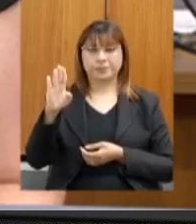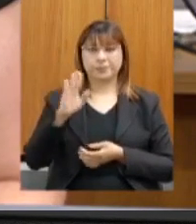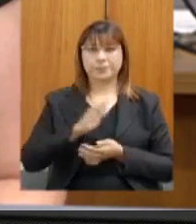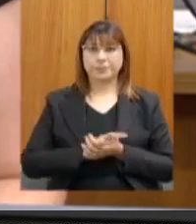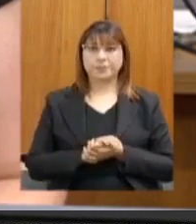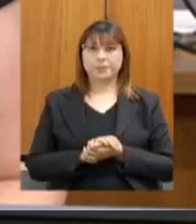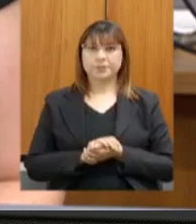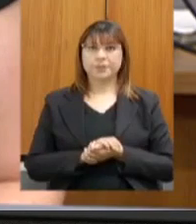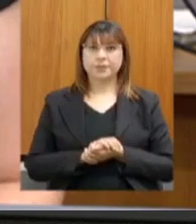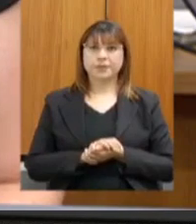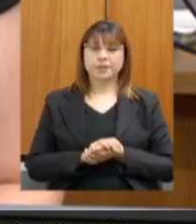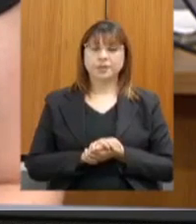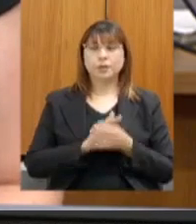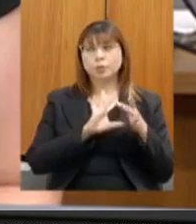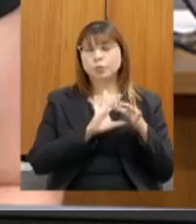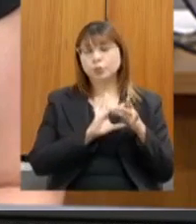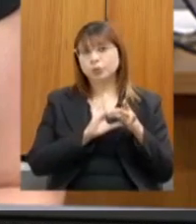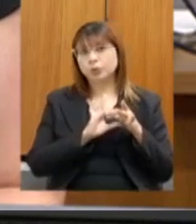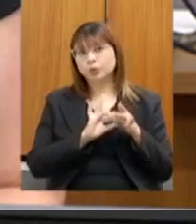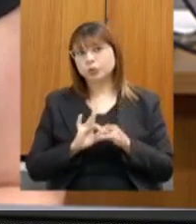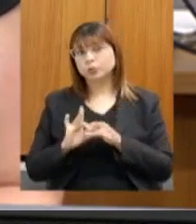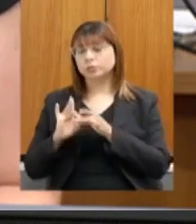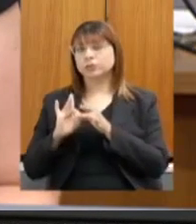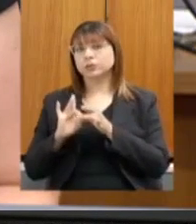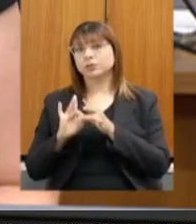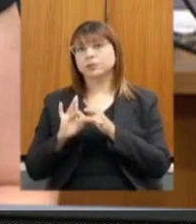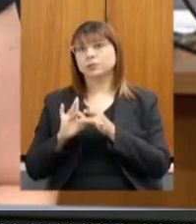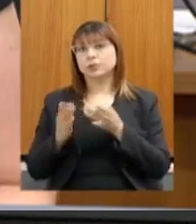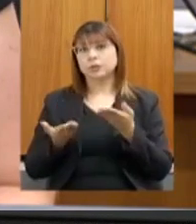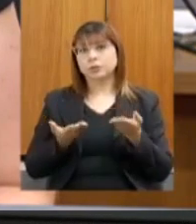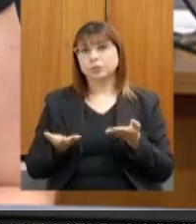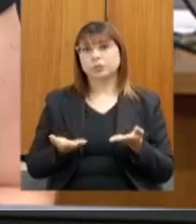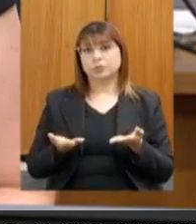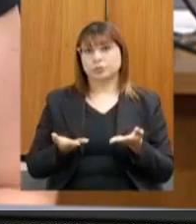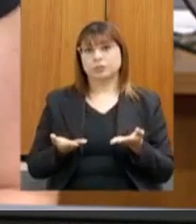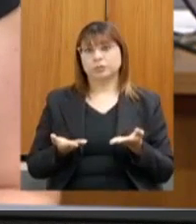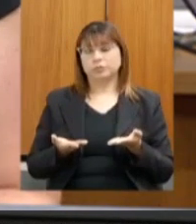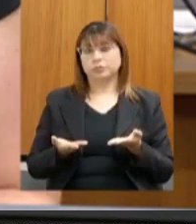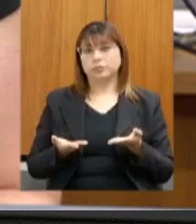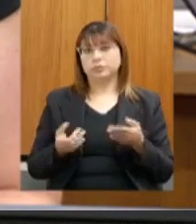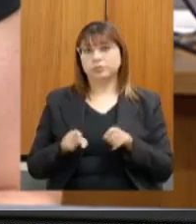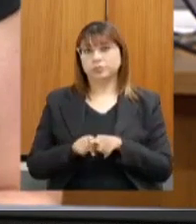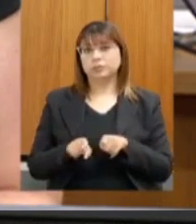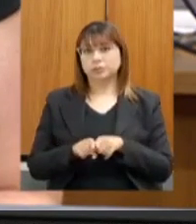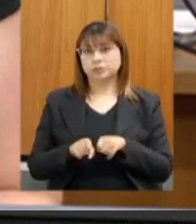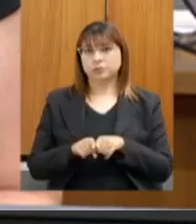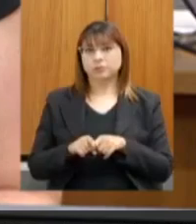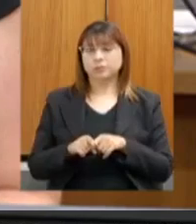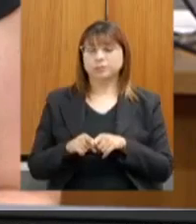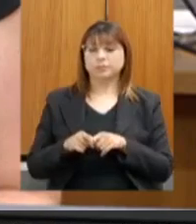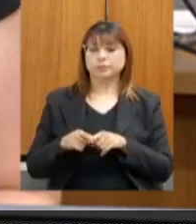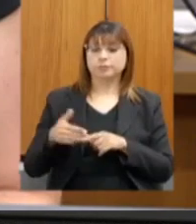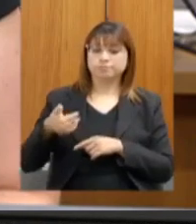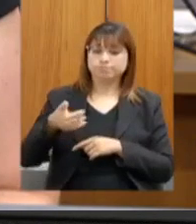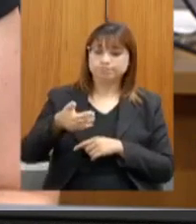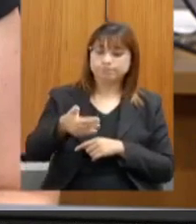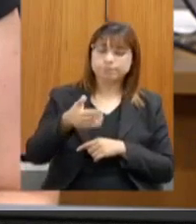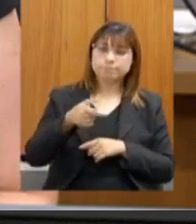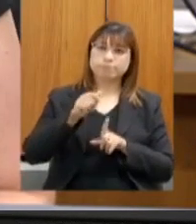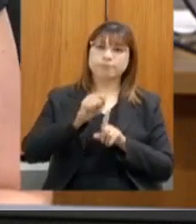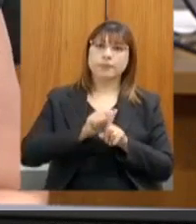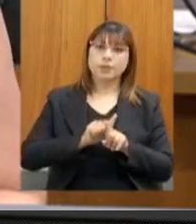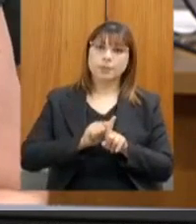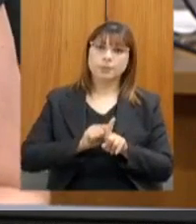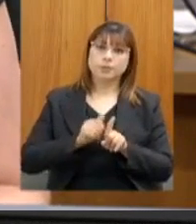contexto que a gente vai enfrentar, que a gente enfrenta agora e que a gente vai enfrentar nos próximos meses, que é justamente essa